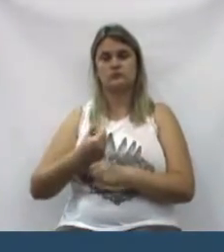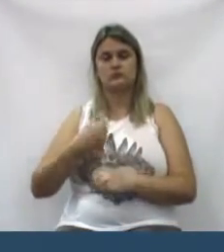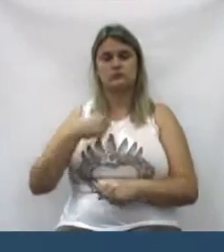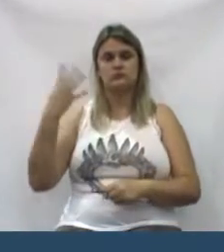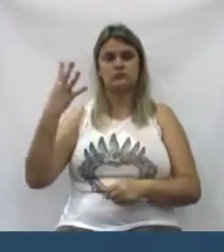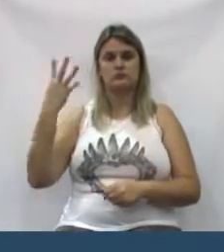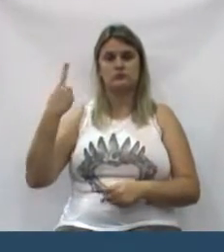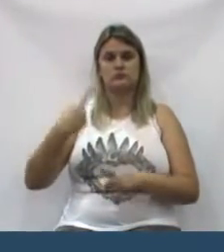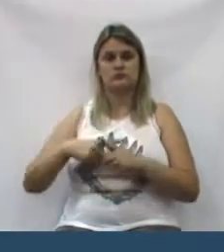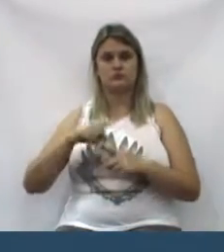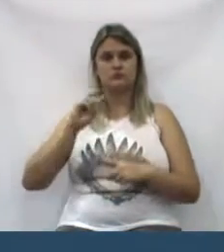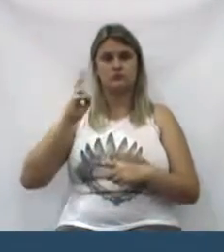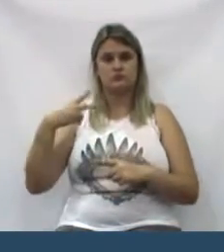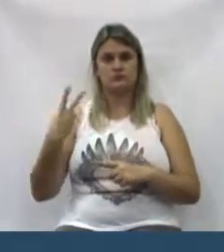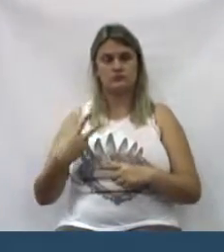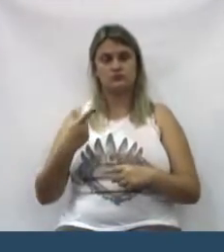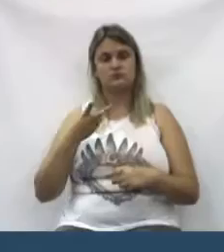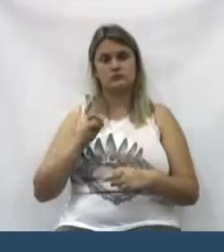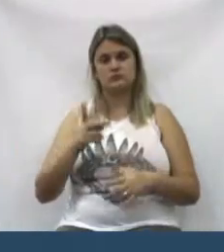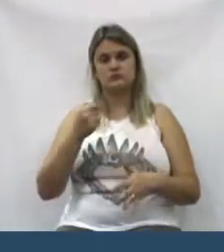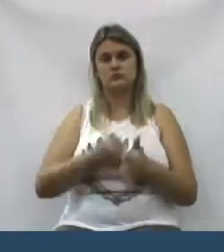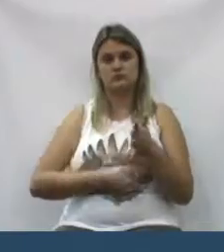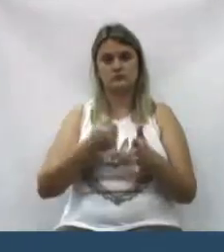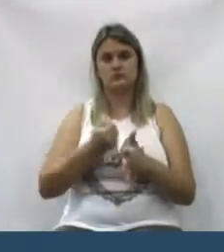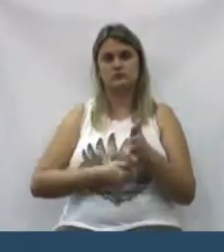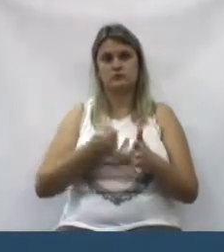quarto mandato, e desde o primeiro mandato, cobrando